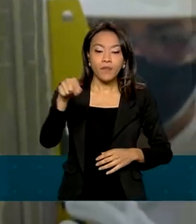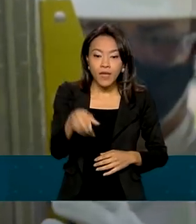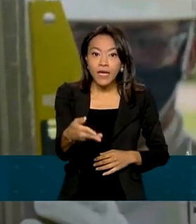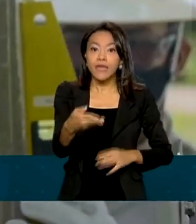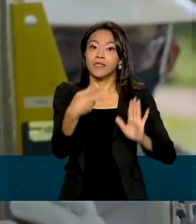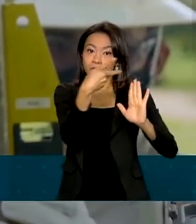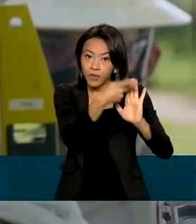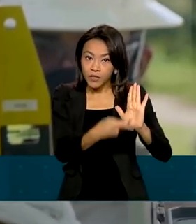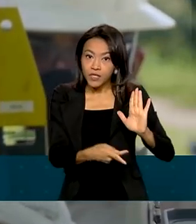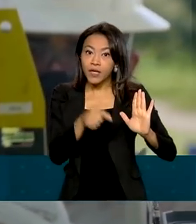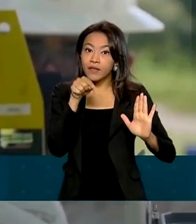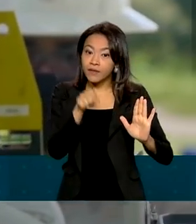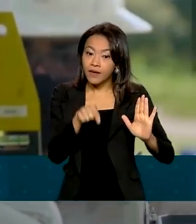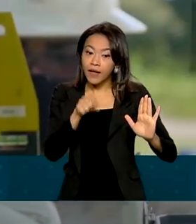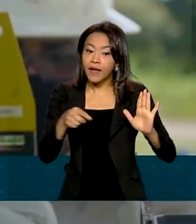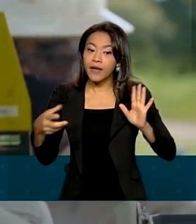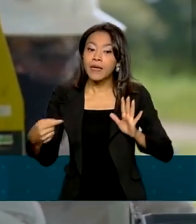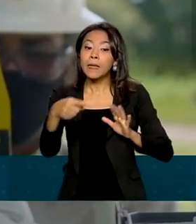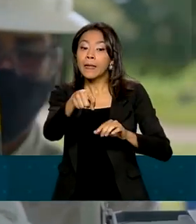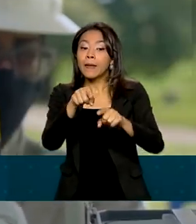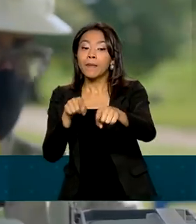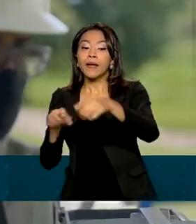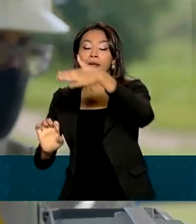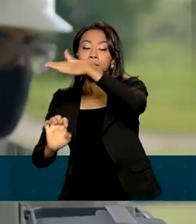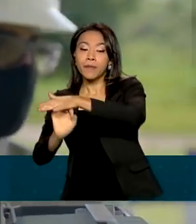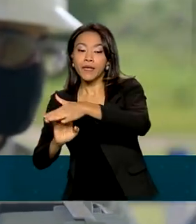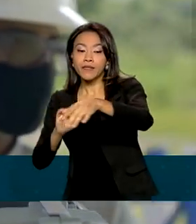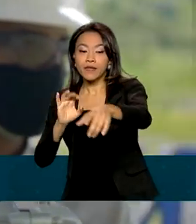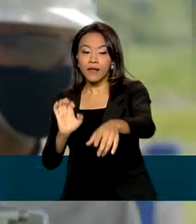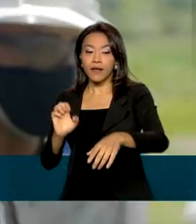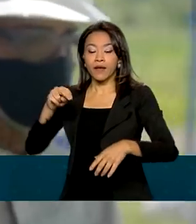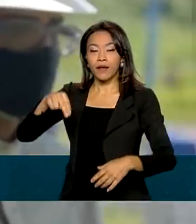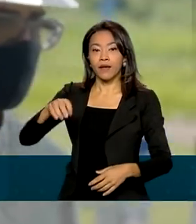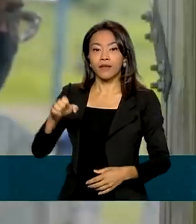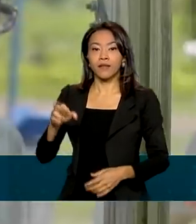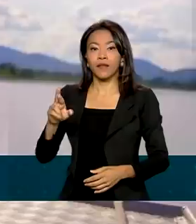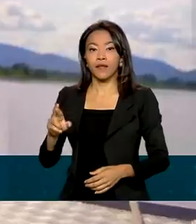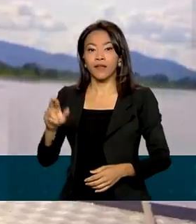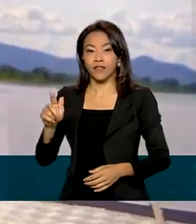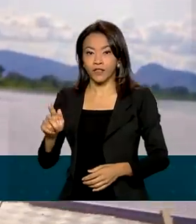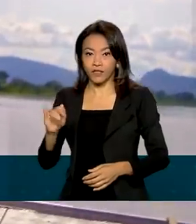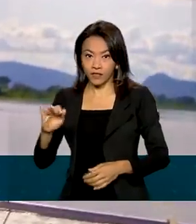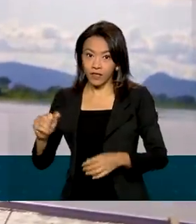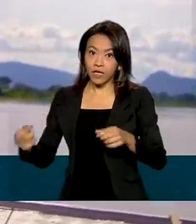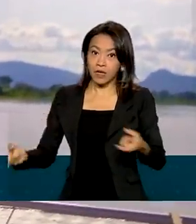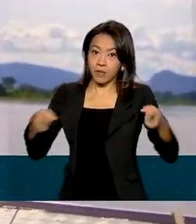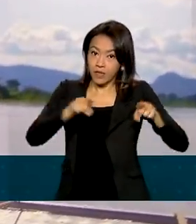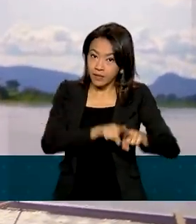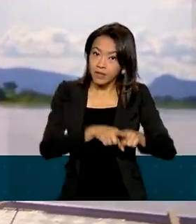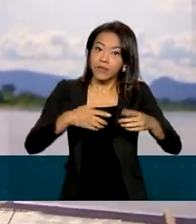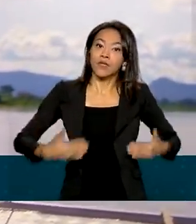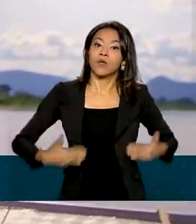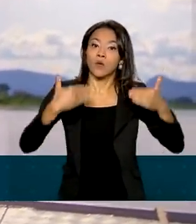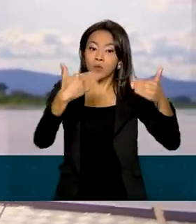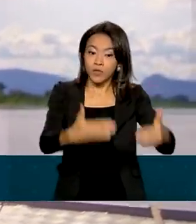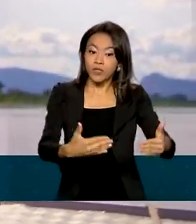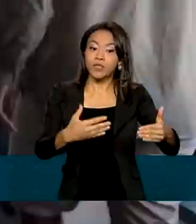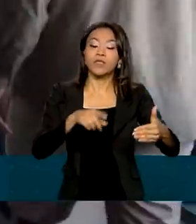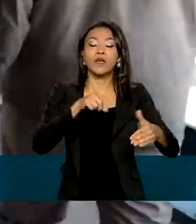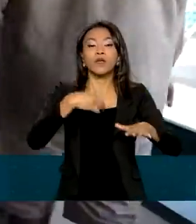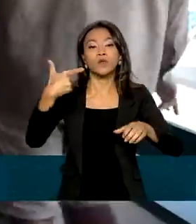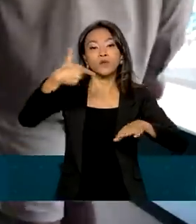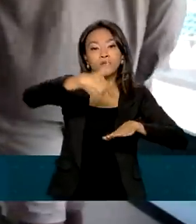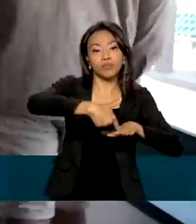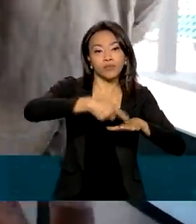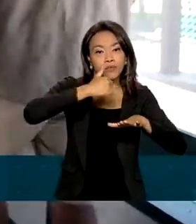desenvolvido pela Energiza, em parceria com o Ministério de Minas e Energia, a Agência Nacional de Energia Elétrica